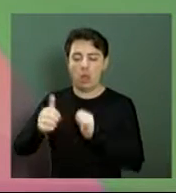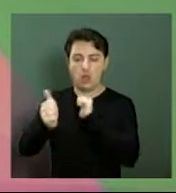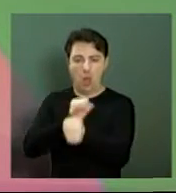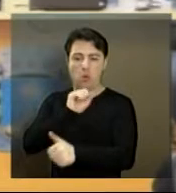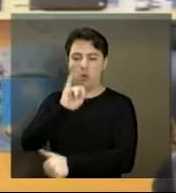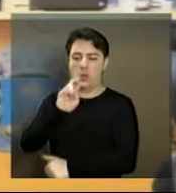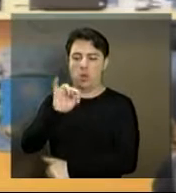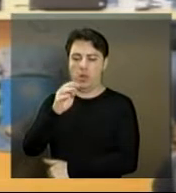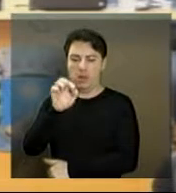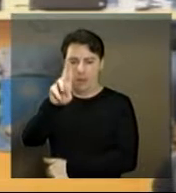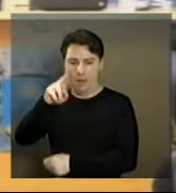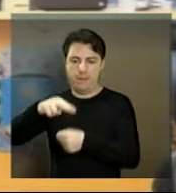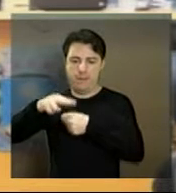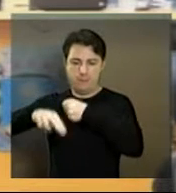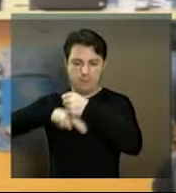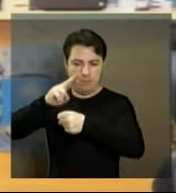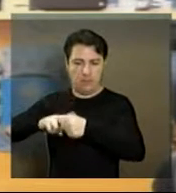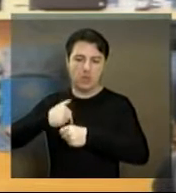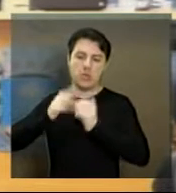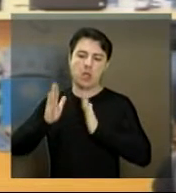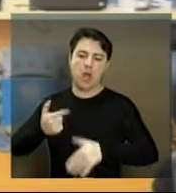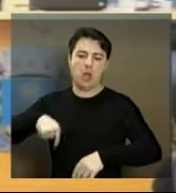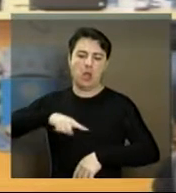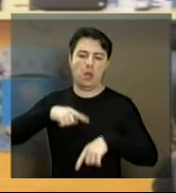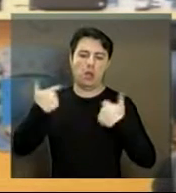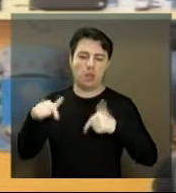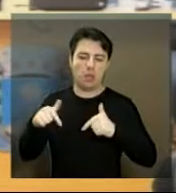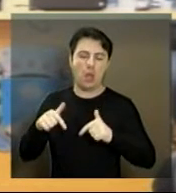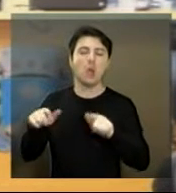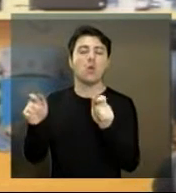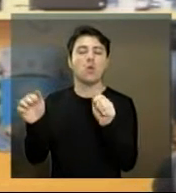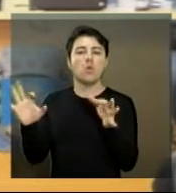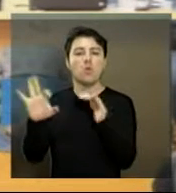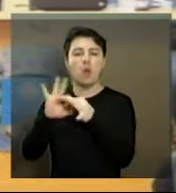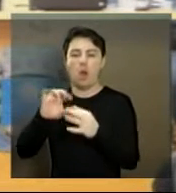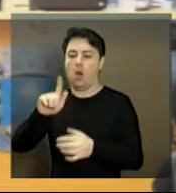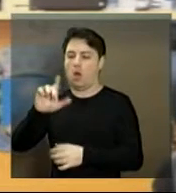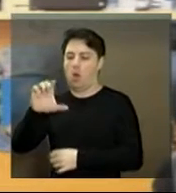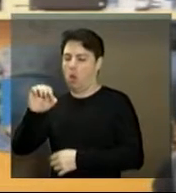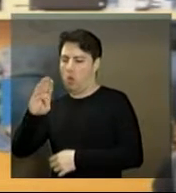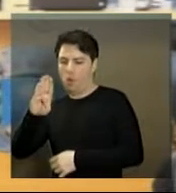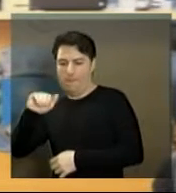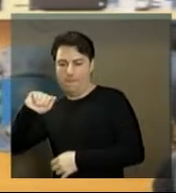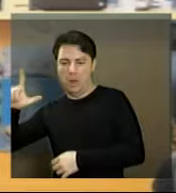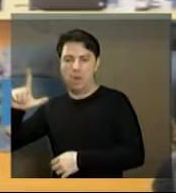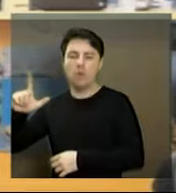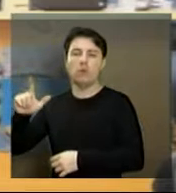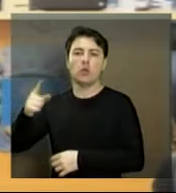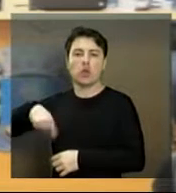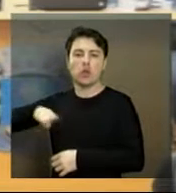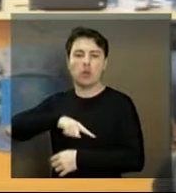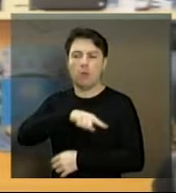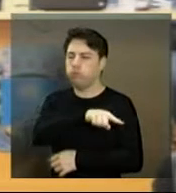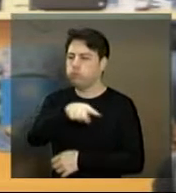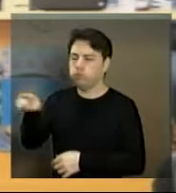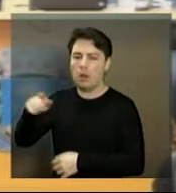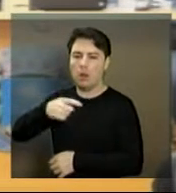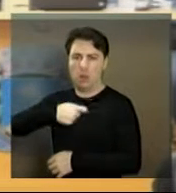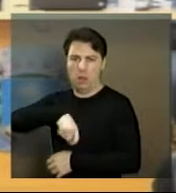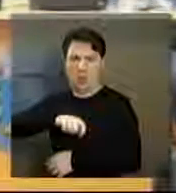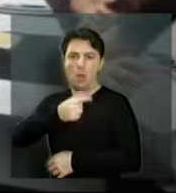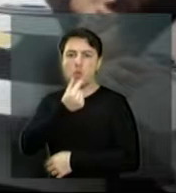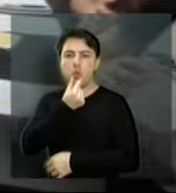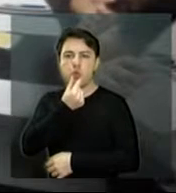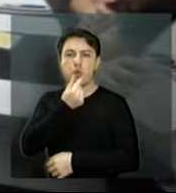2018, um trabalho que nós desenvolvemos junto com a Agência Global Esporte, capacitamos todos os árbitros contra a LGBTfobia,